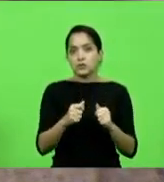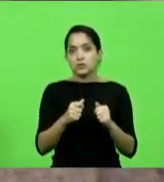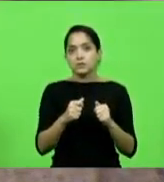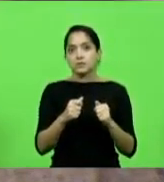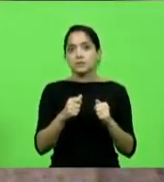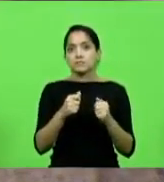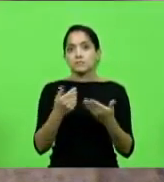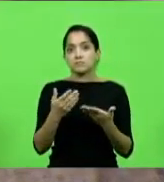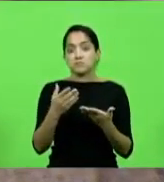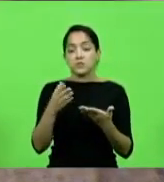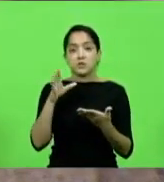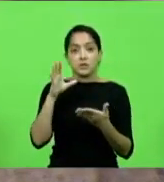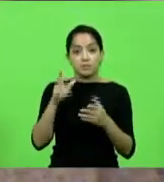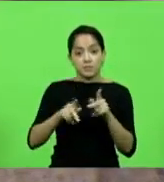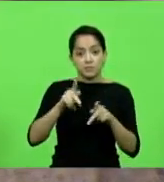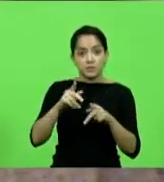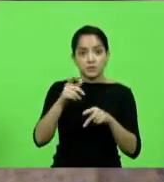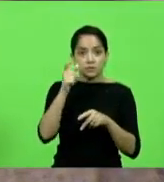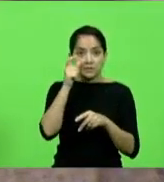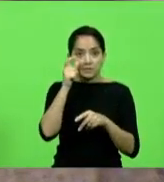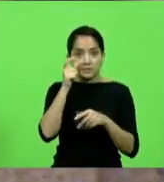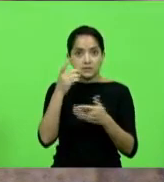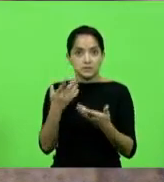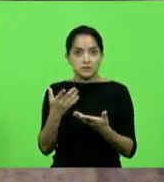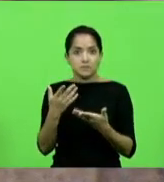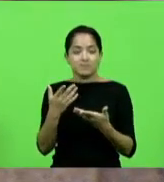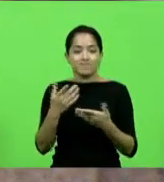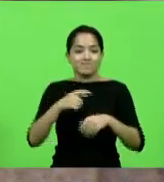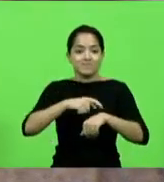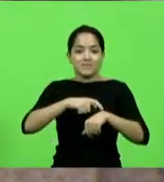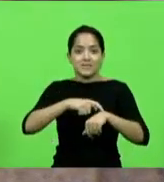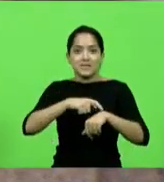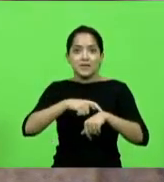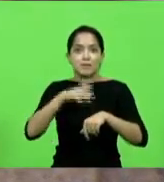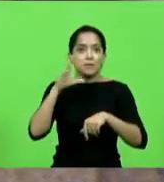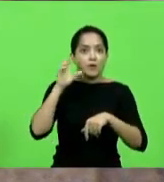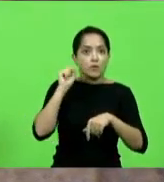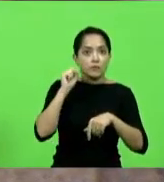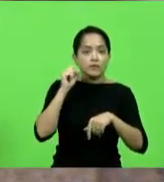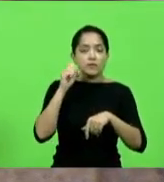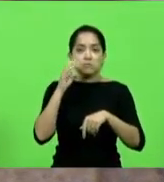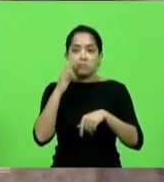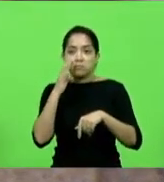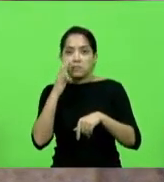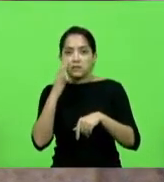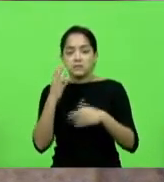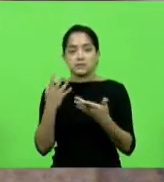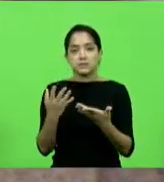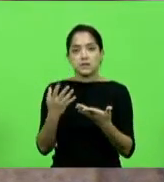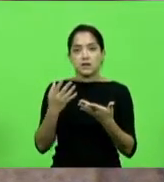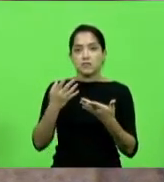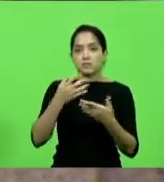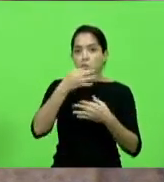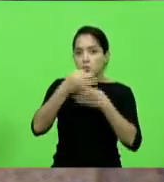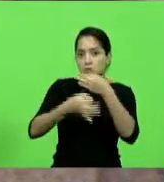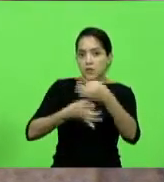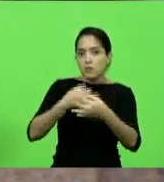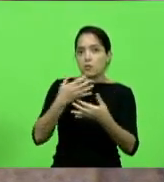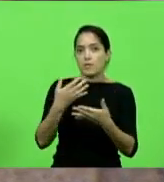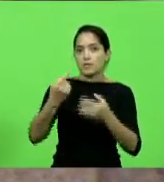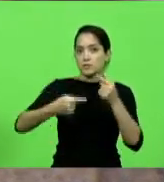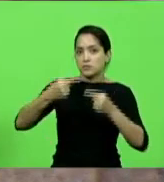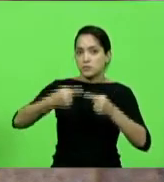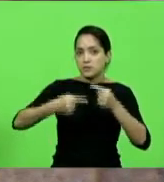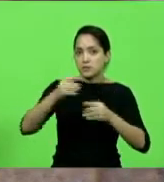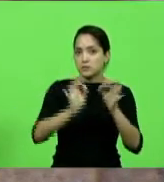povo que nos ouve e nos escuta, ele não teve esse mesmo tempo para ouvir esses argumentos que nós temos aqui, essas discussões